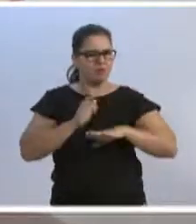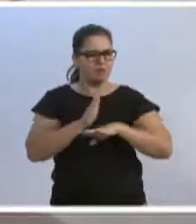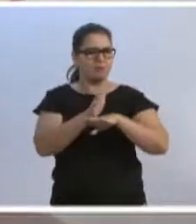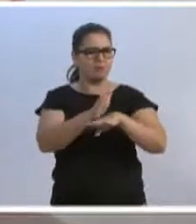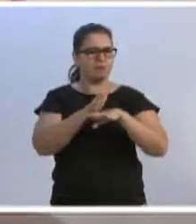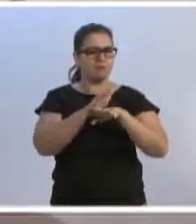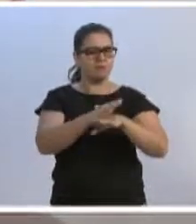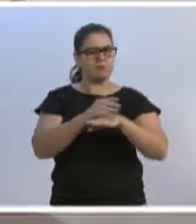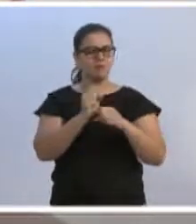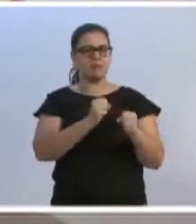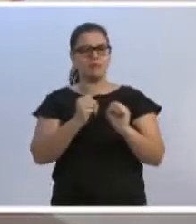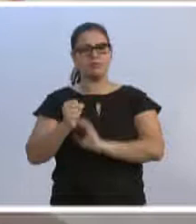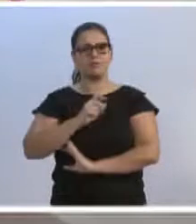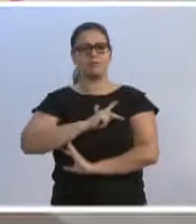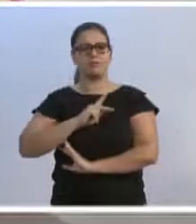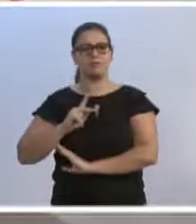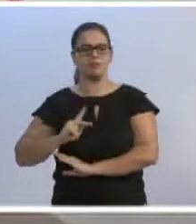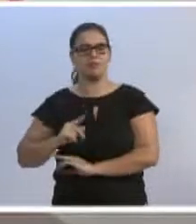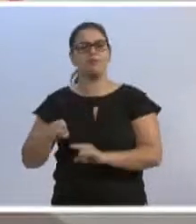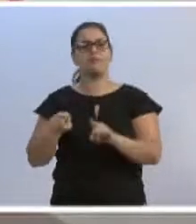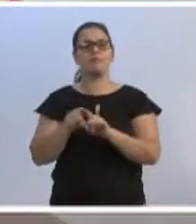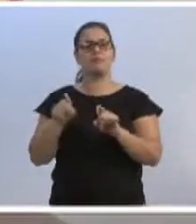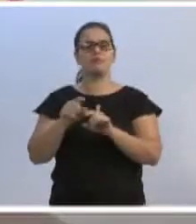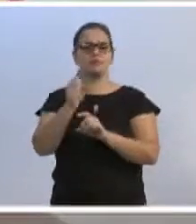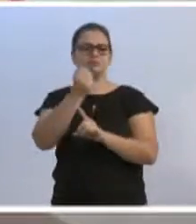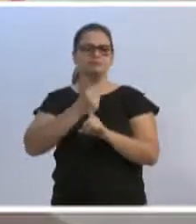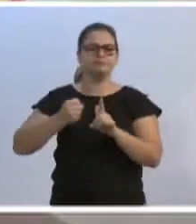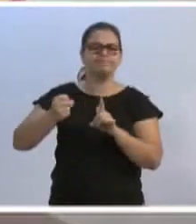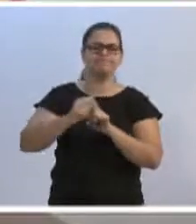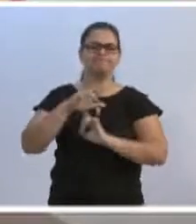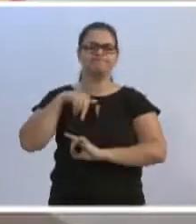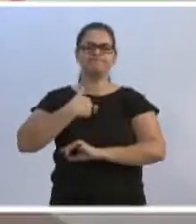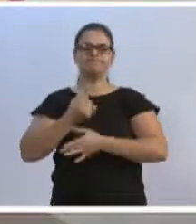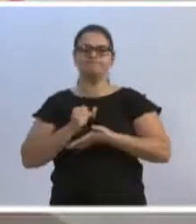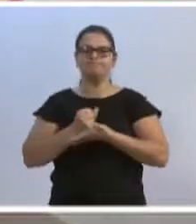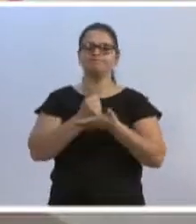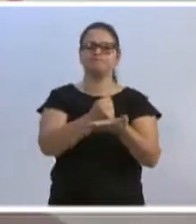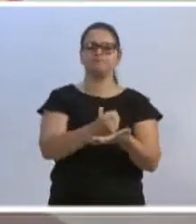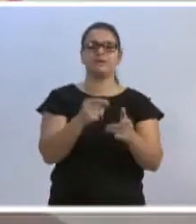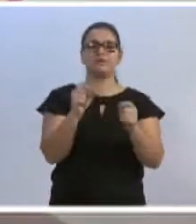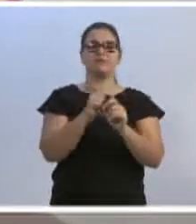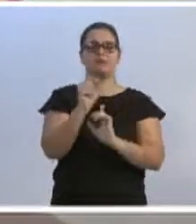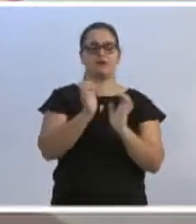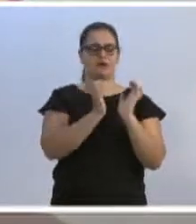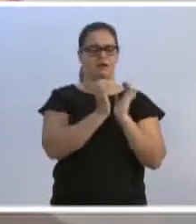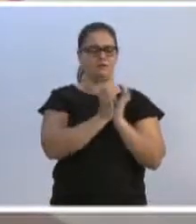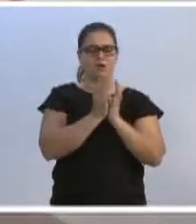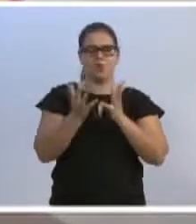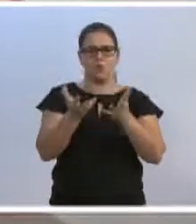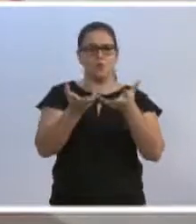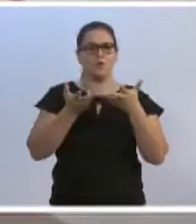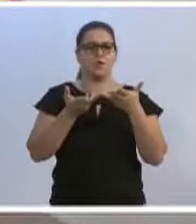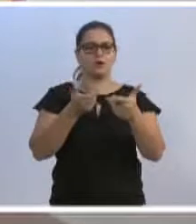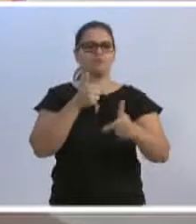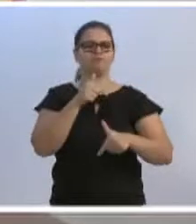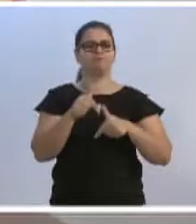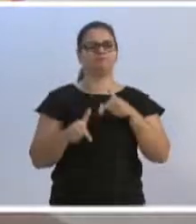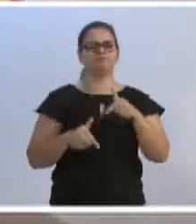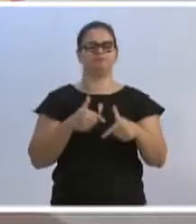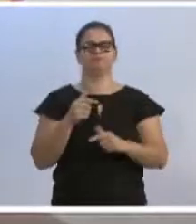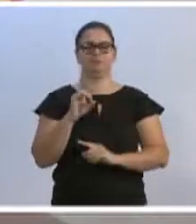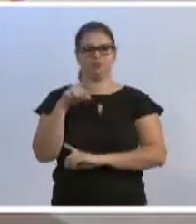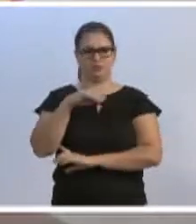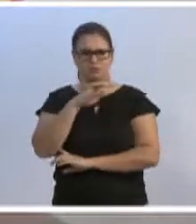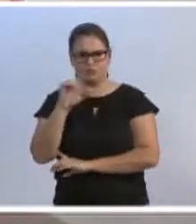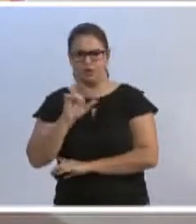do poder público, da sociedade, todo o nosso apoio à PAI, que faz um trabalho fantástico, não só